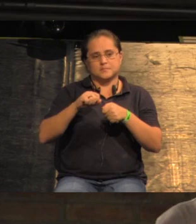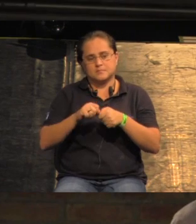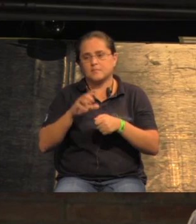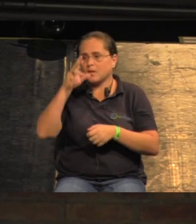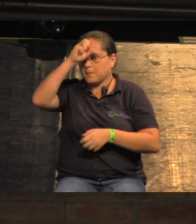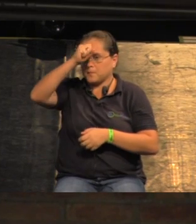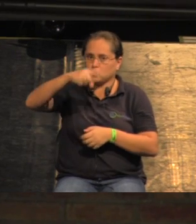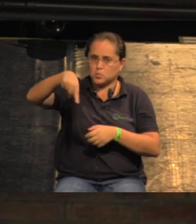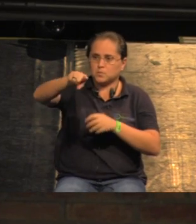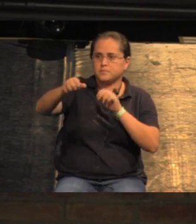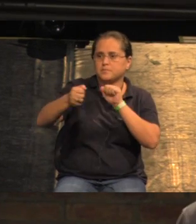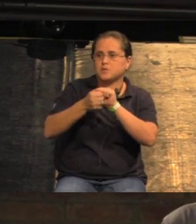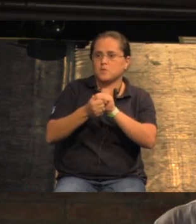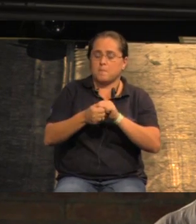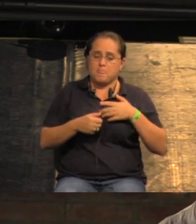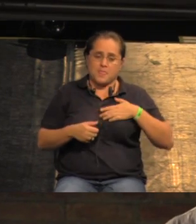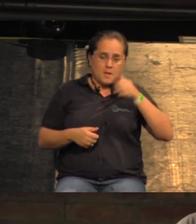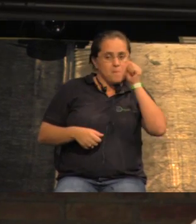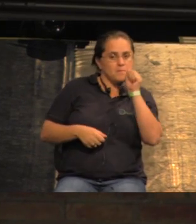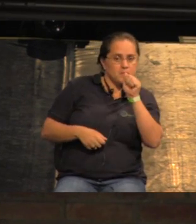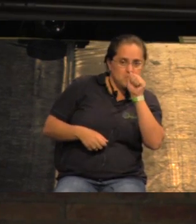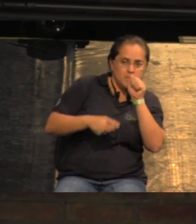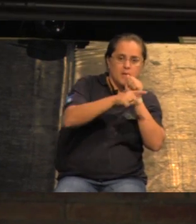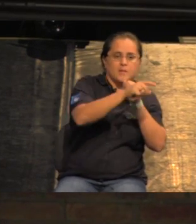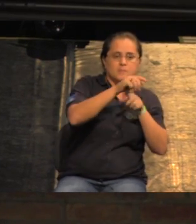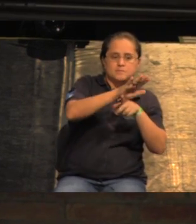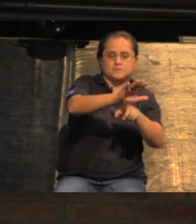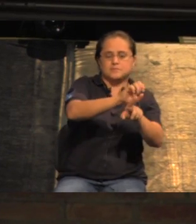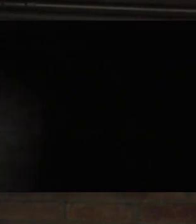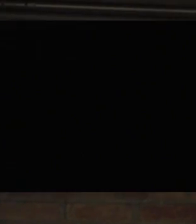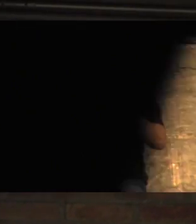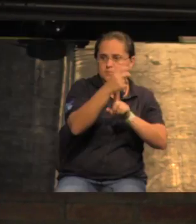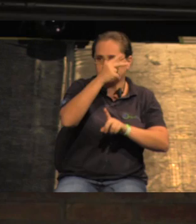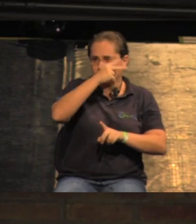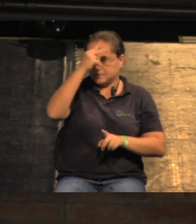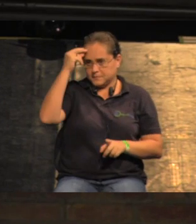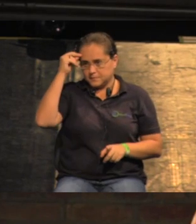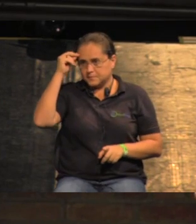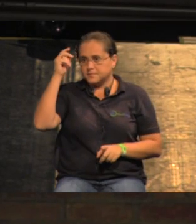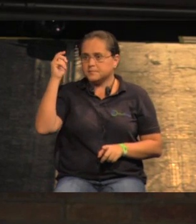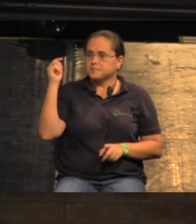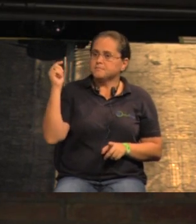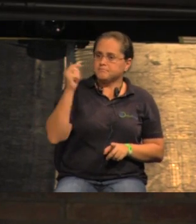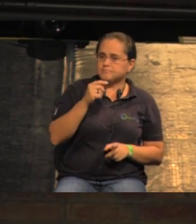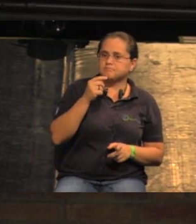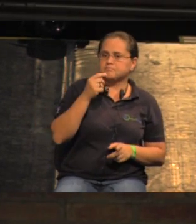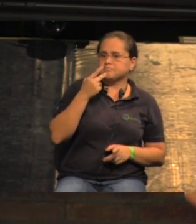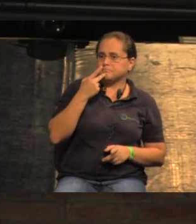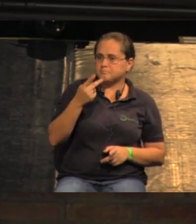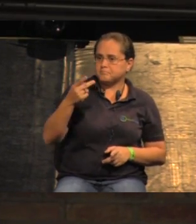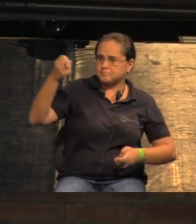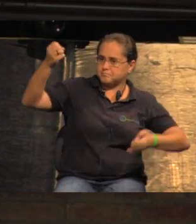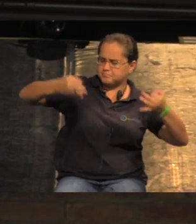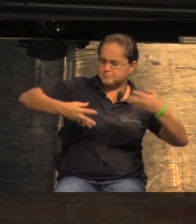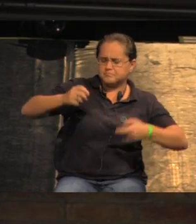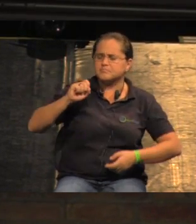aprendizado junto. Minha mãe, que foi assistente social da prefeitura, ela me contava uma história que eu